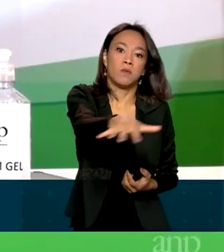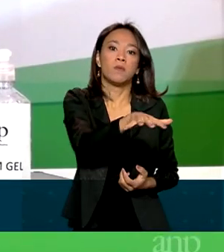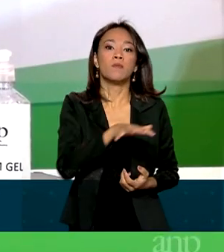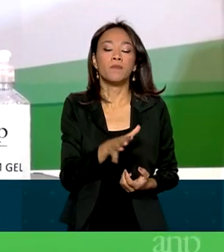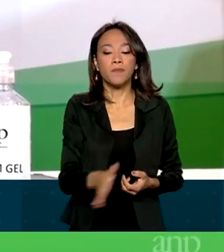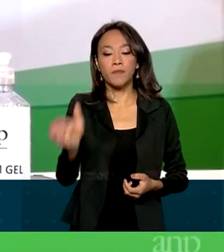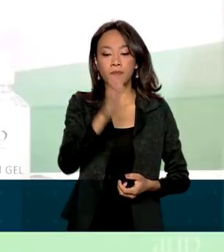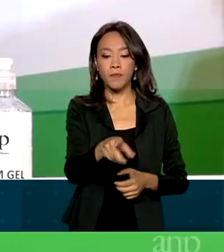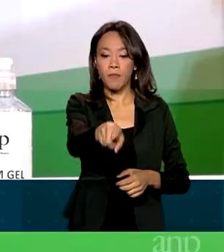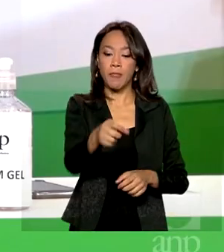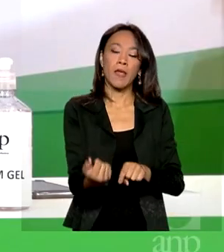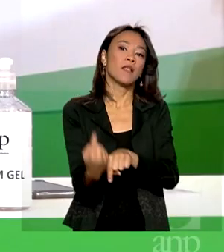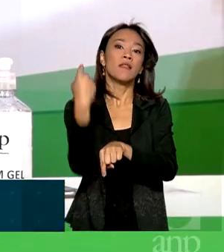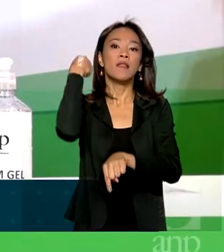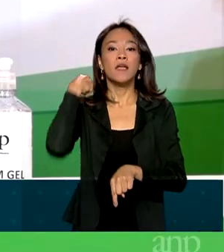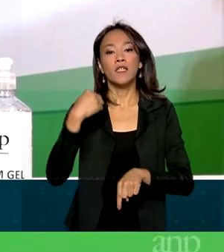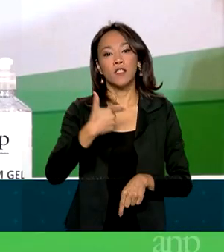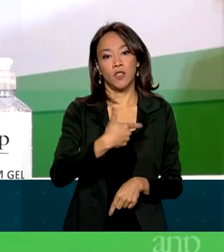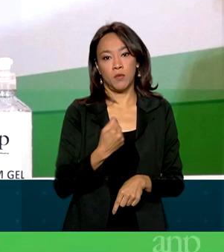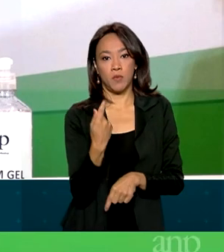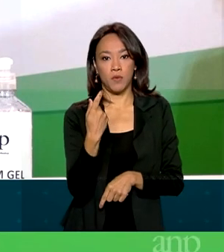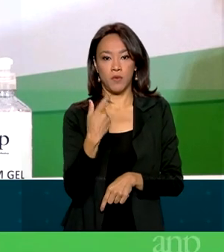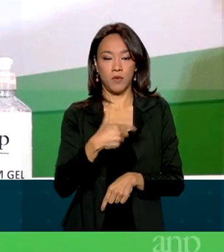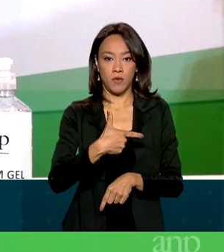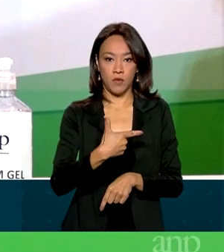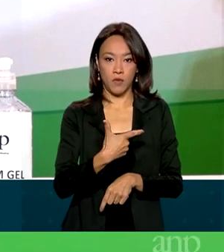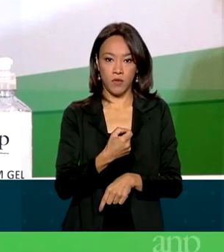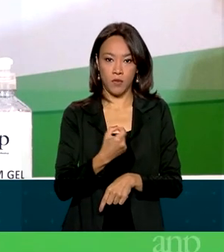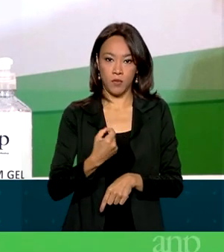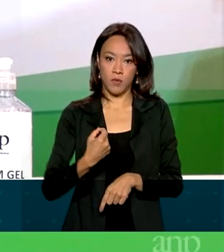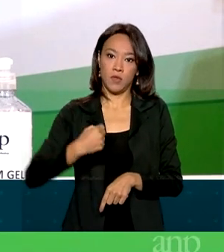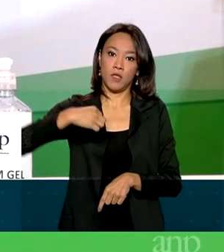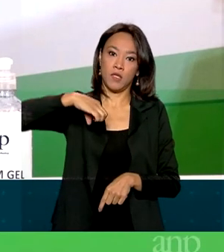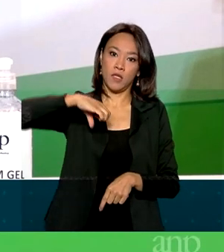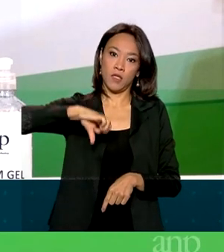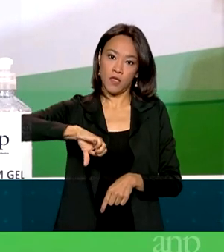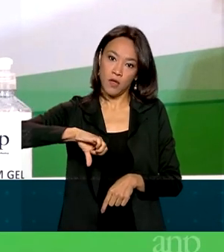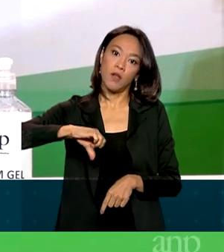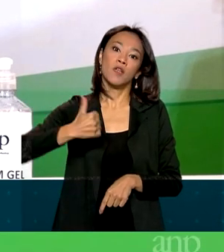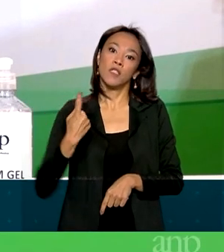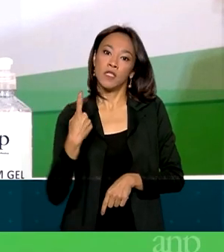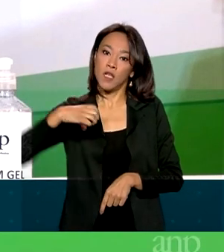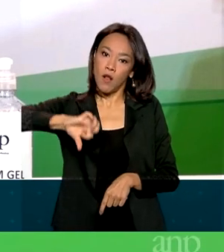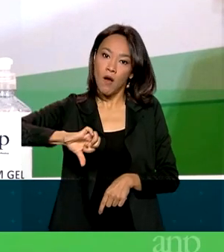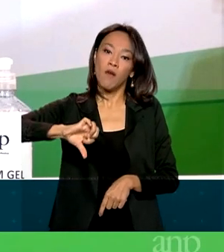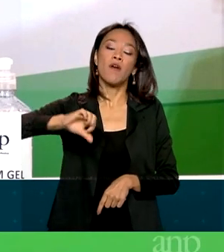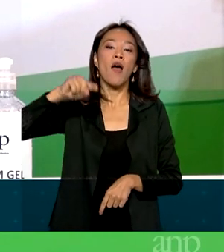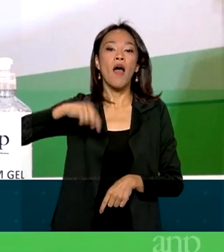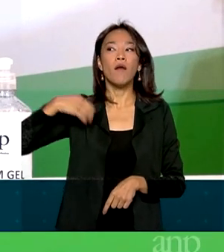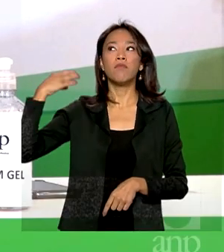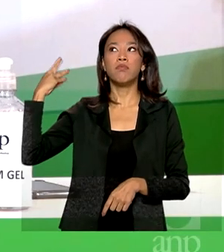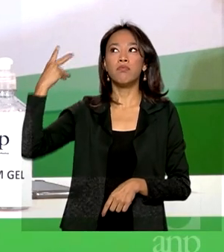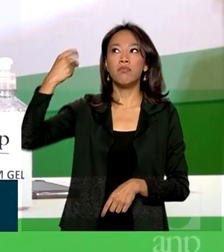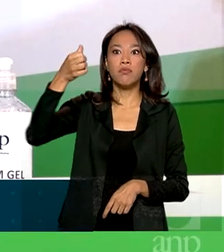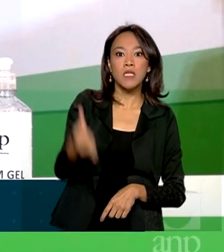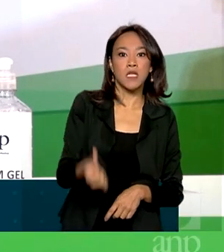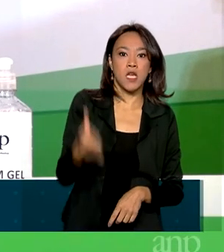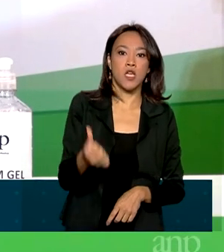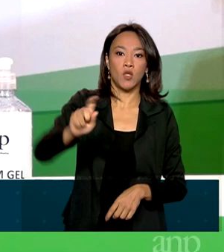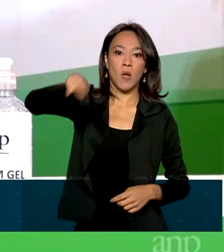2019, esse é o sexto leilão. E desde então, nós já